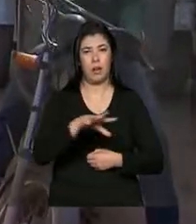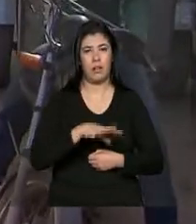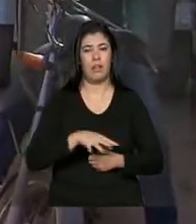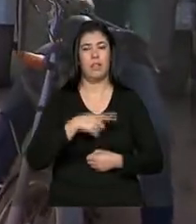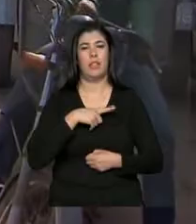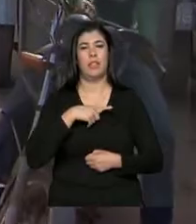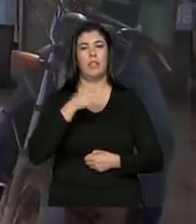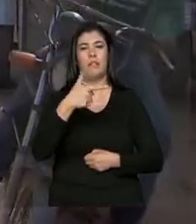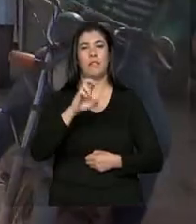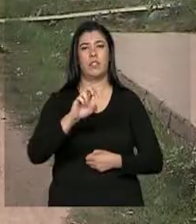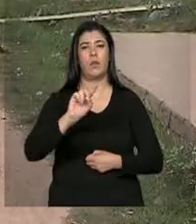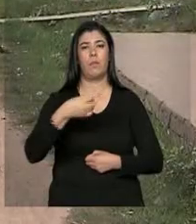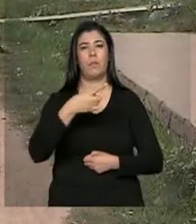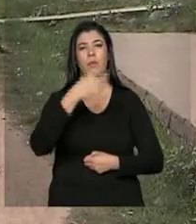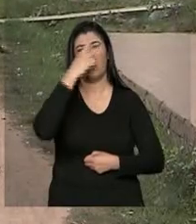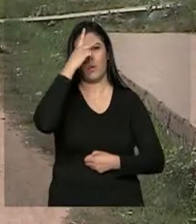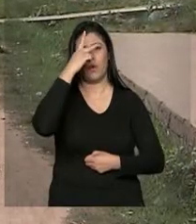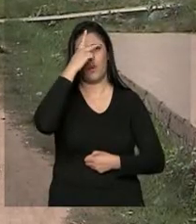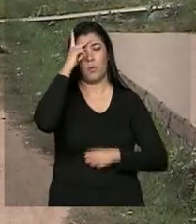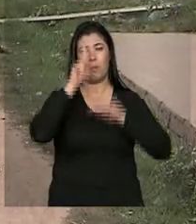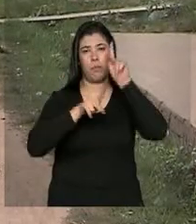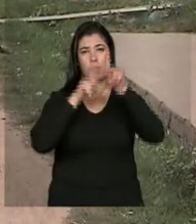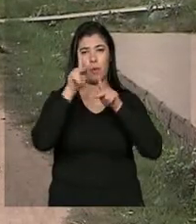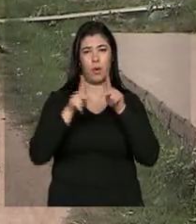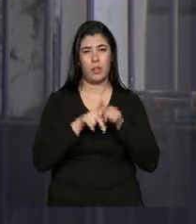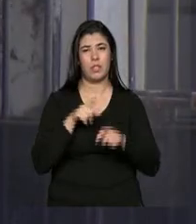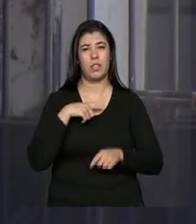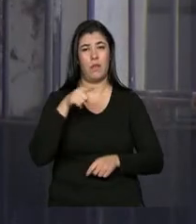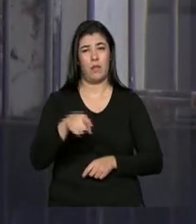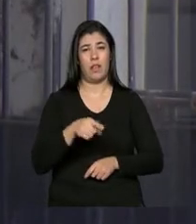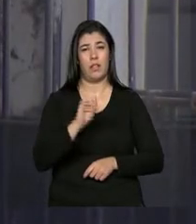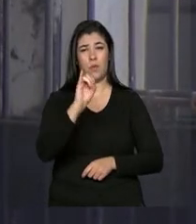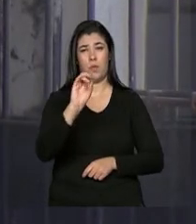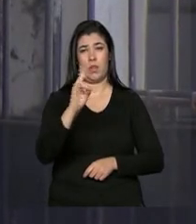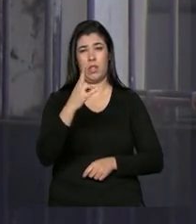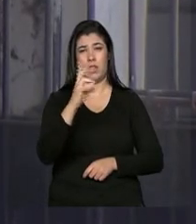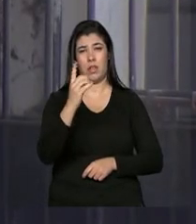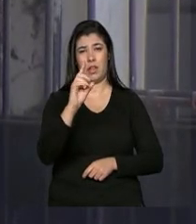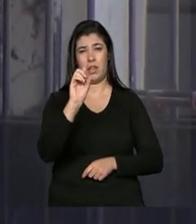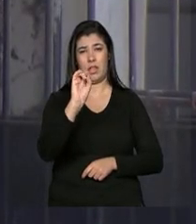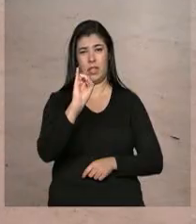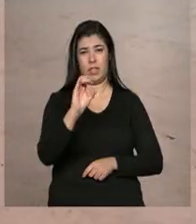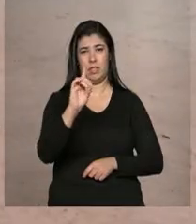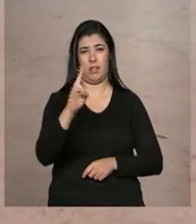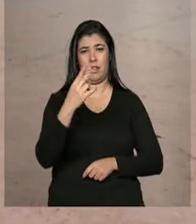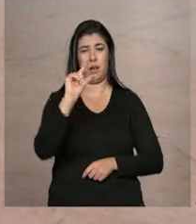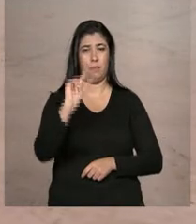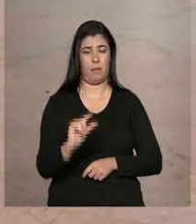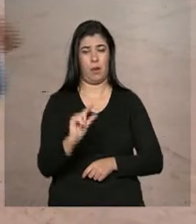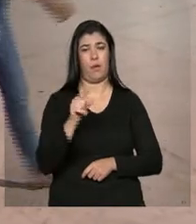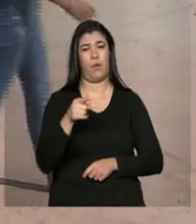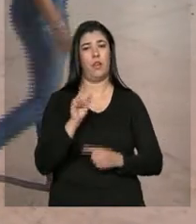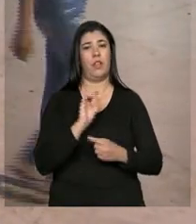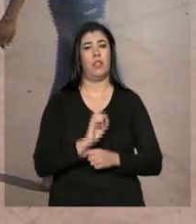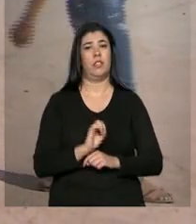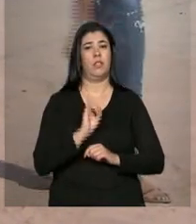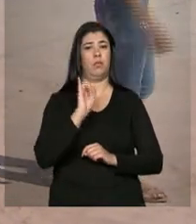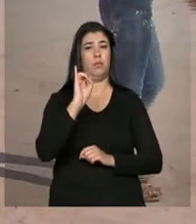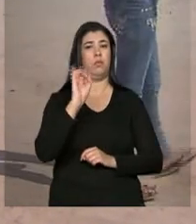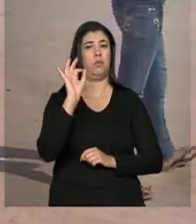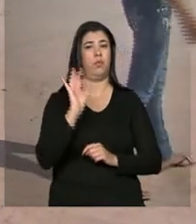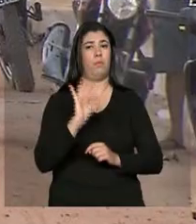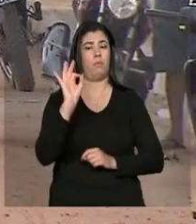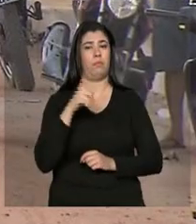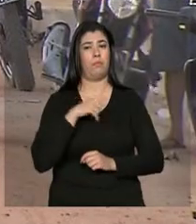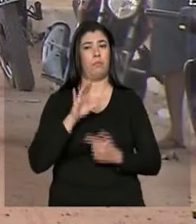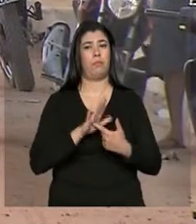quase 25 mil habitantes, a cidade tem o menor índice de desenvolvimento humano do Brasil. O indicador revela a situação de